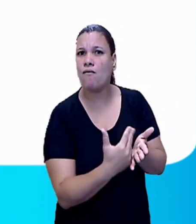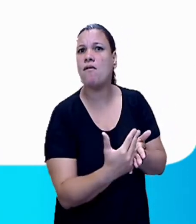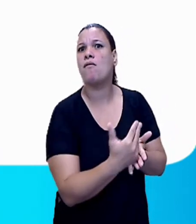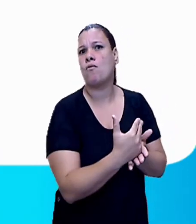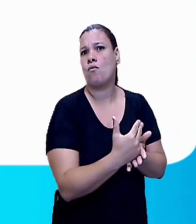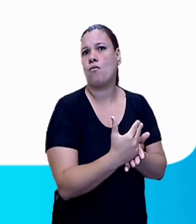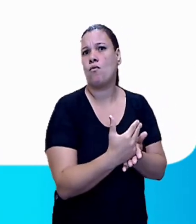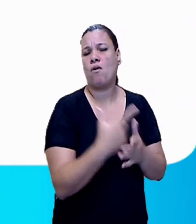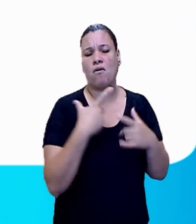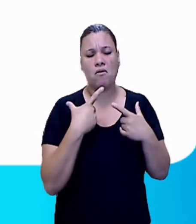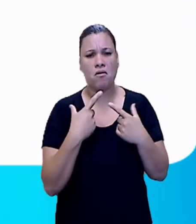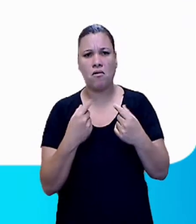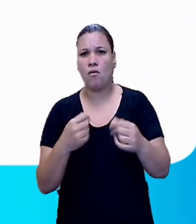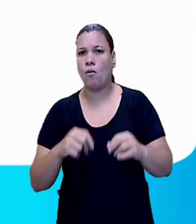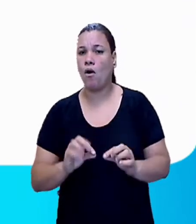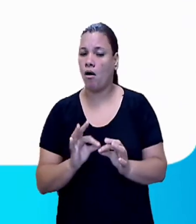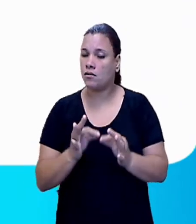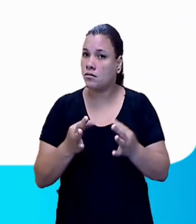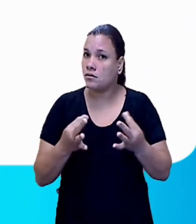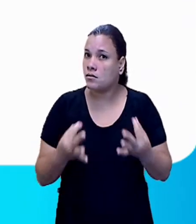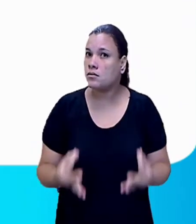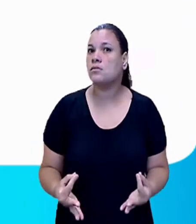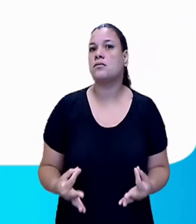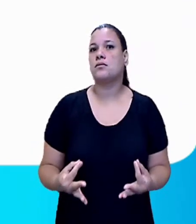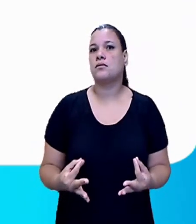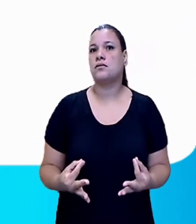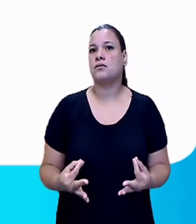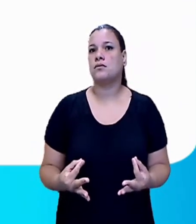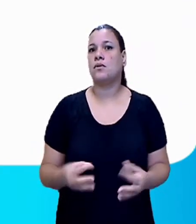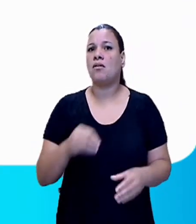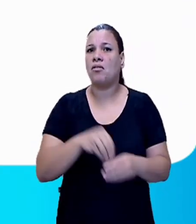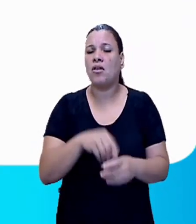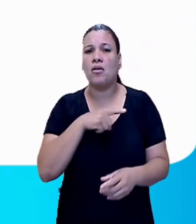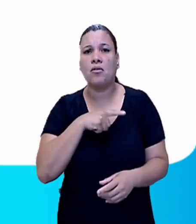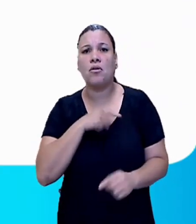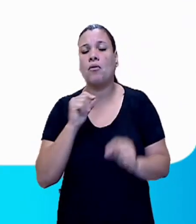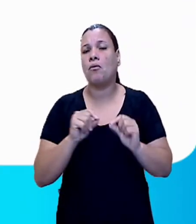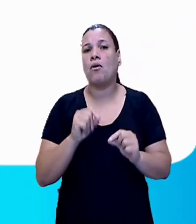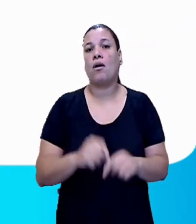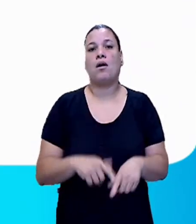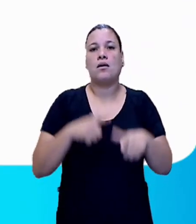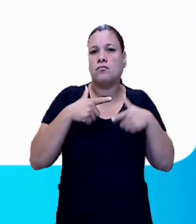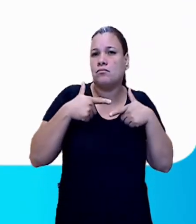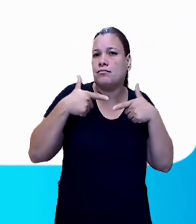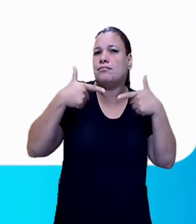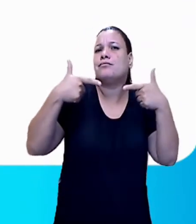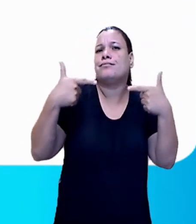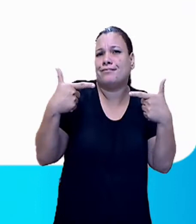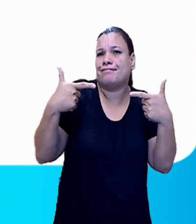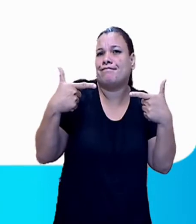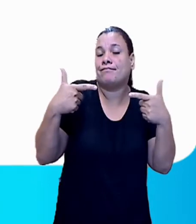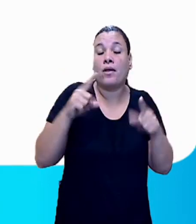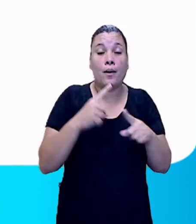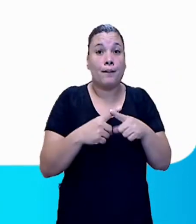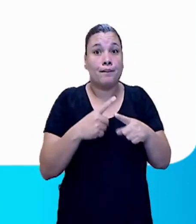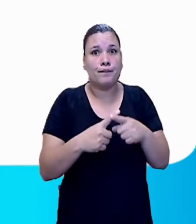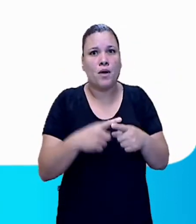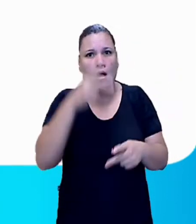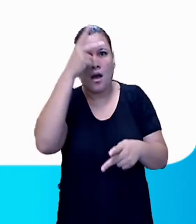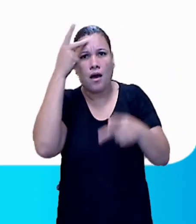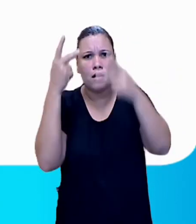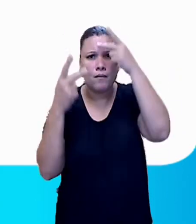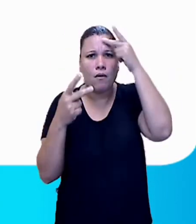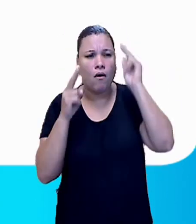simples, com humor, justamente para que seja atrativos, não é isso?